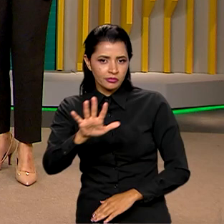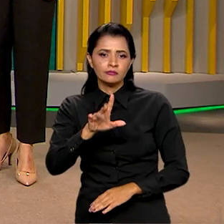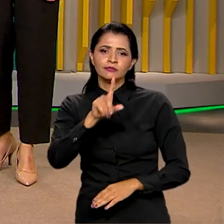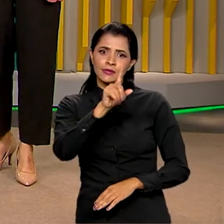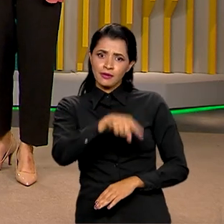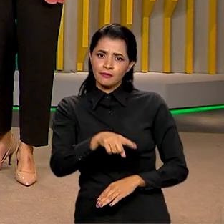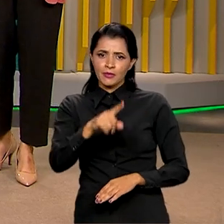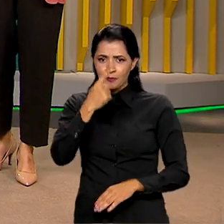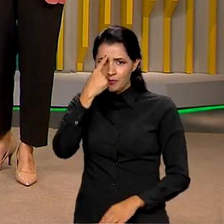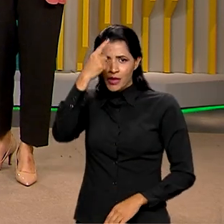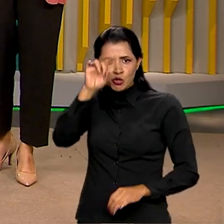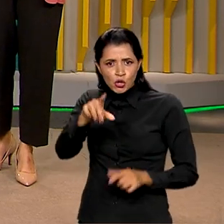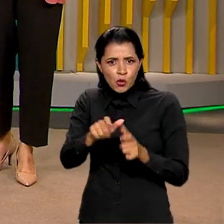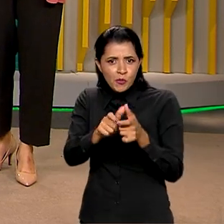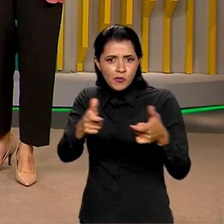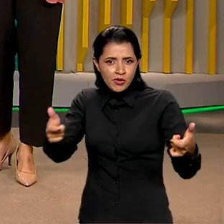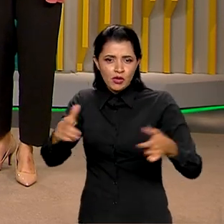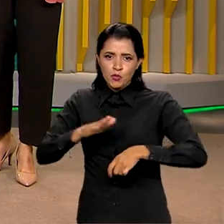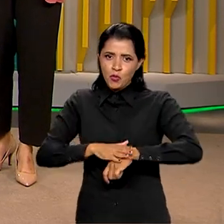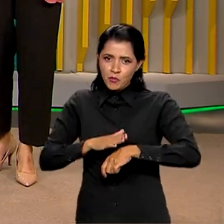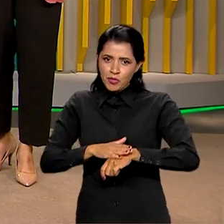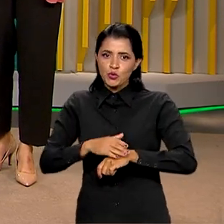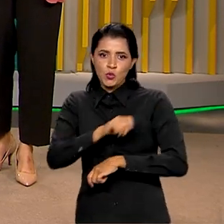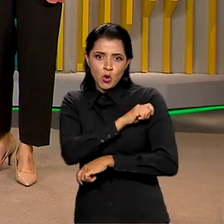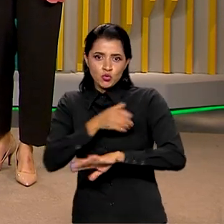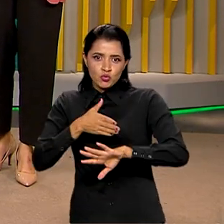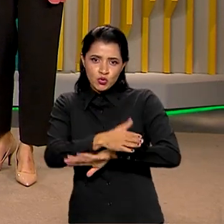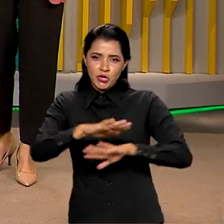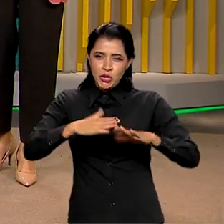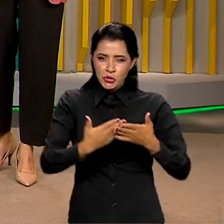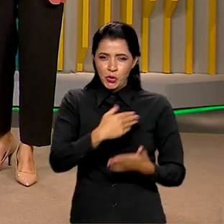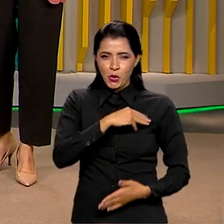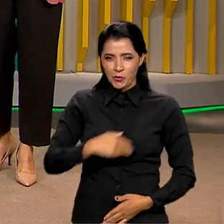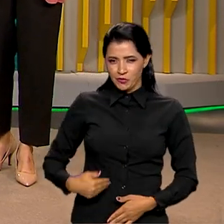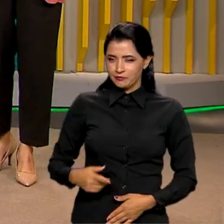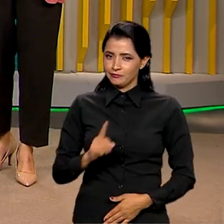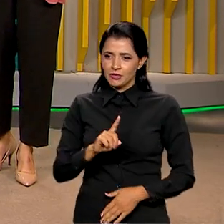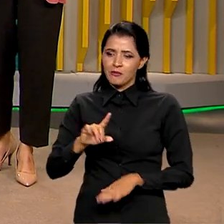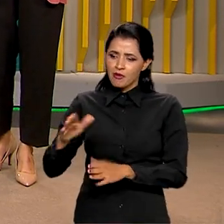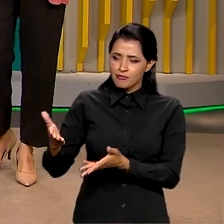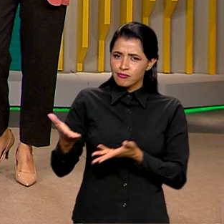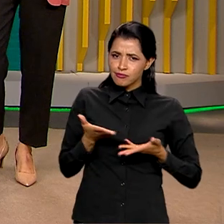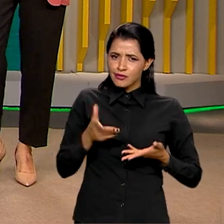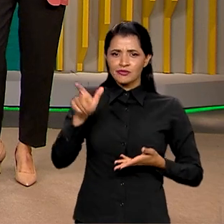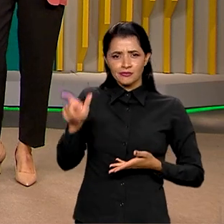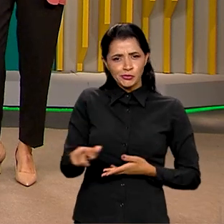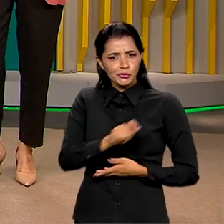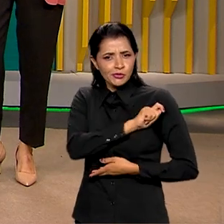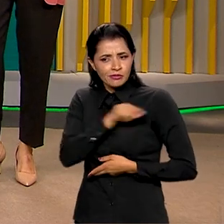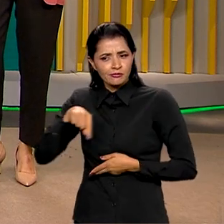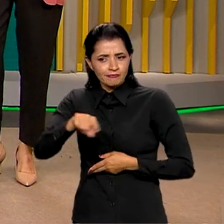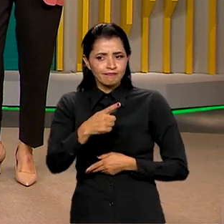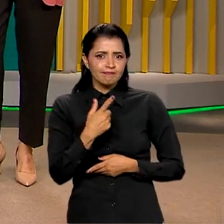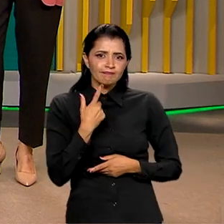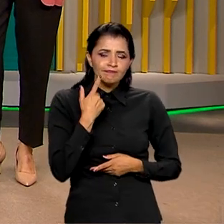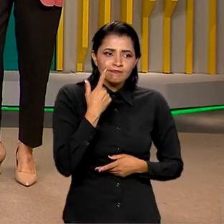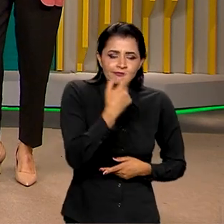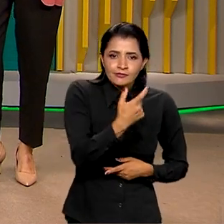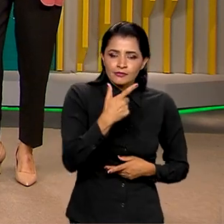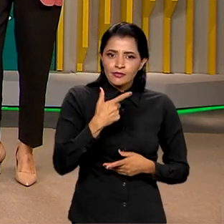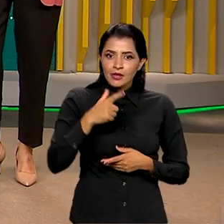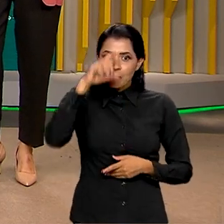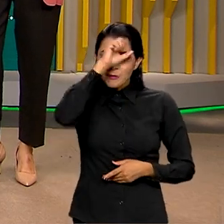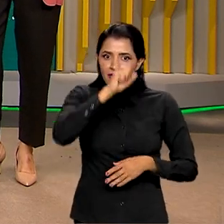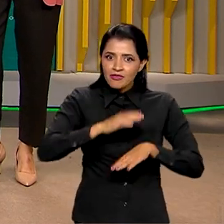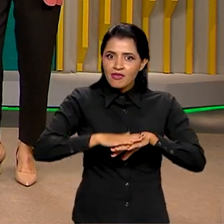a ideia não é apenas aumentar o tempo do aluno na escola pública, mas acolher esse estudante e fazer com que ele queira aprender mais, além de